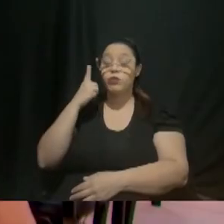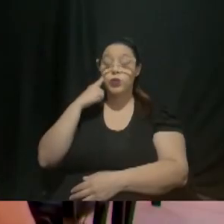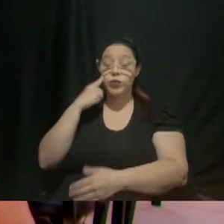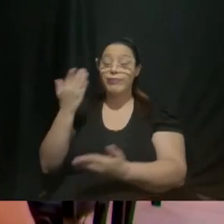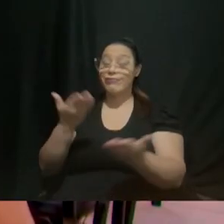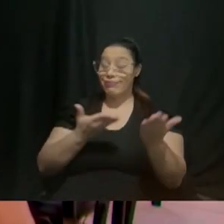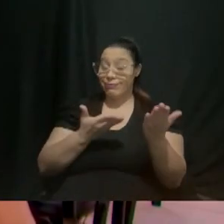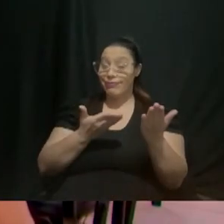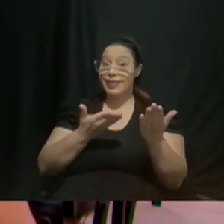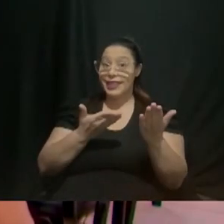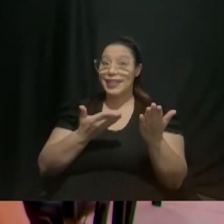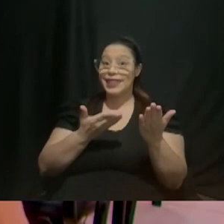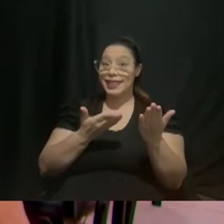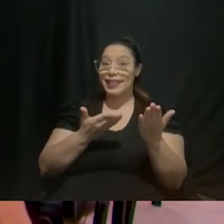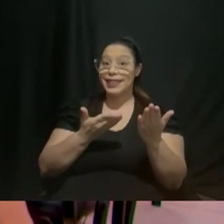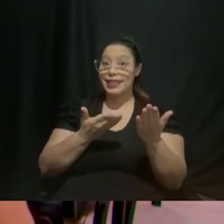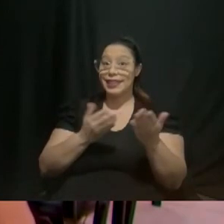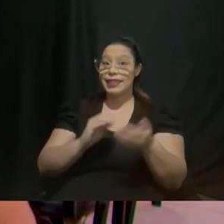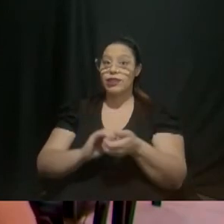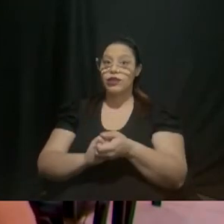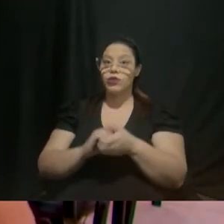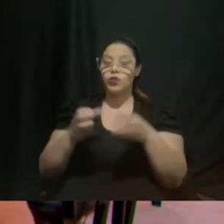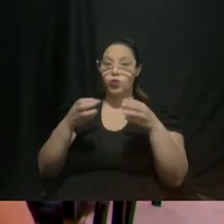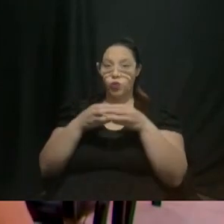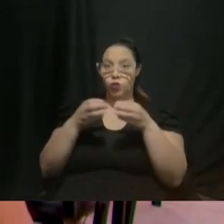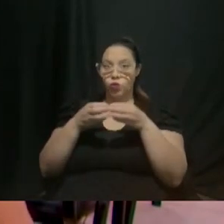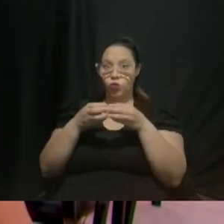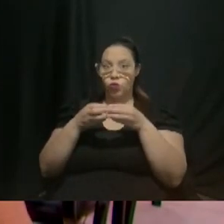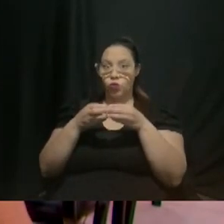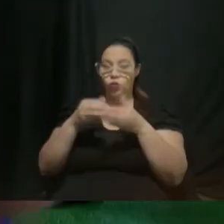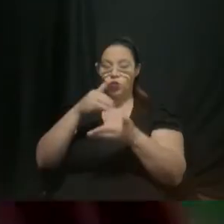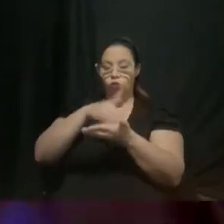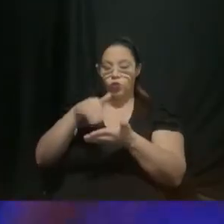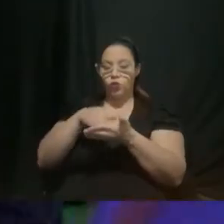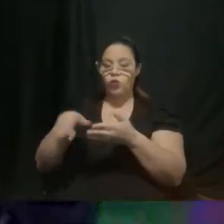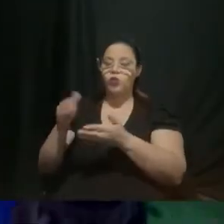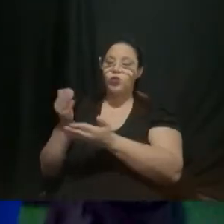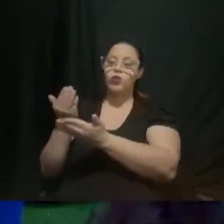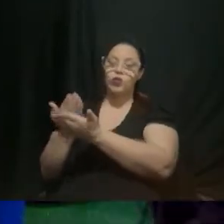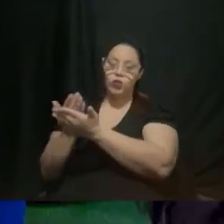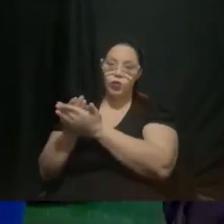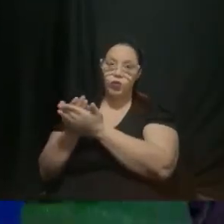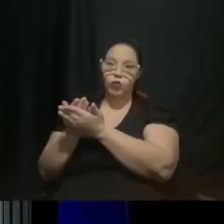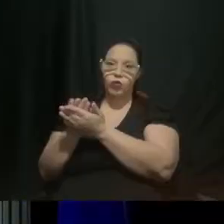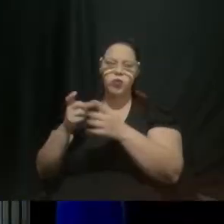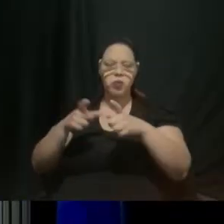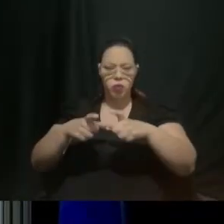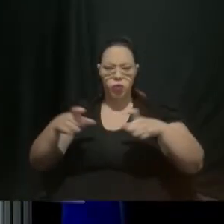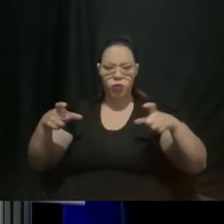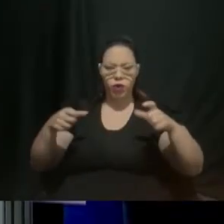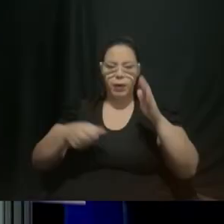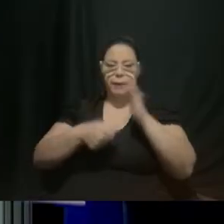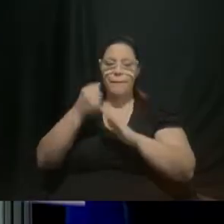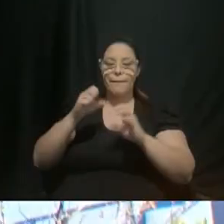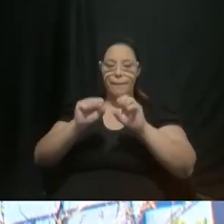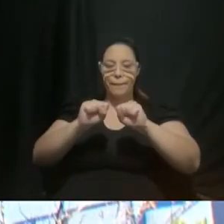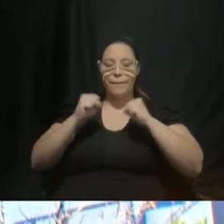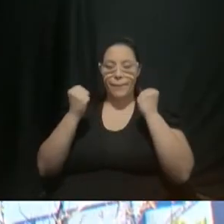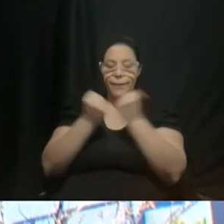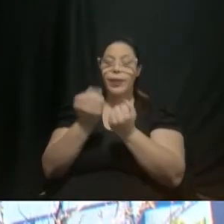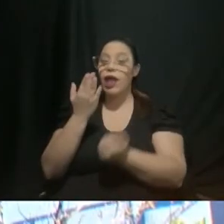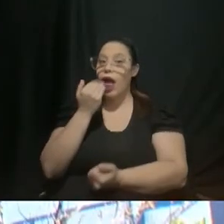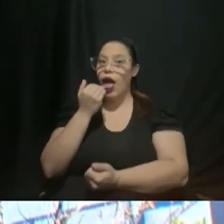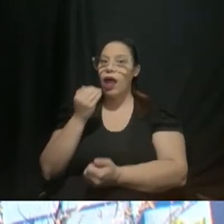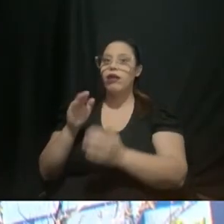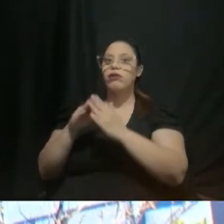O Centro de Convenções da Secretaria de Educação de Campinas foi o palco do primeiro Seminário de Alimentação Escolar da